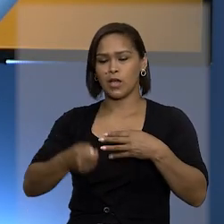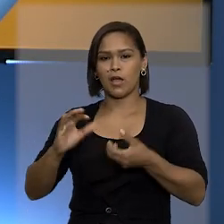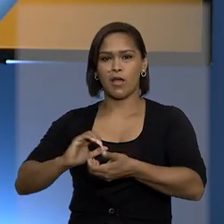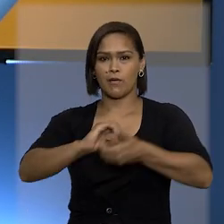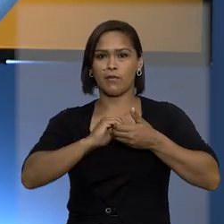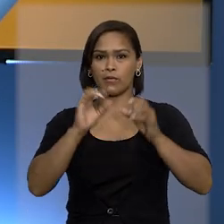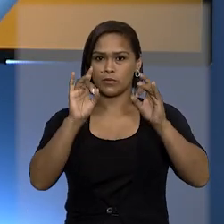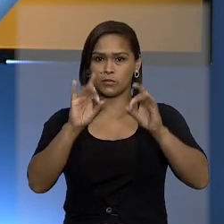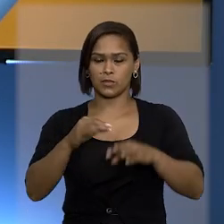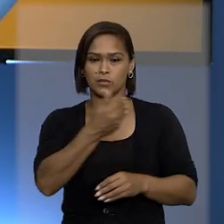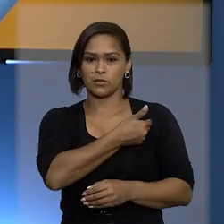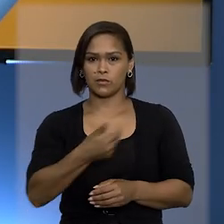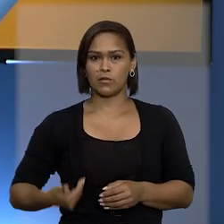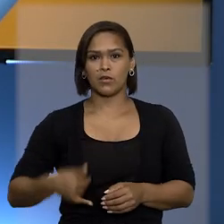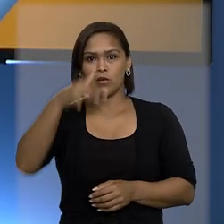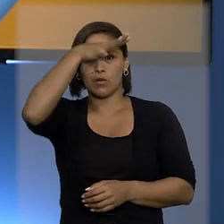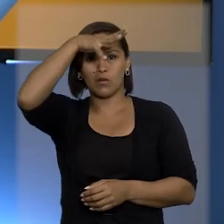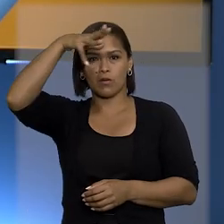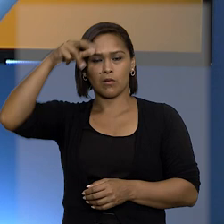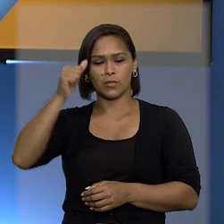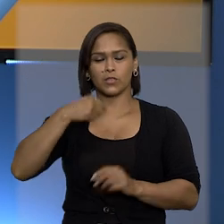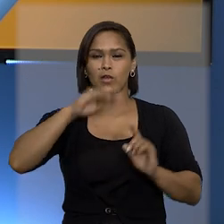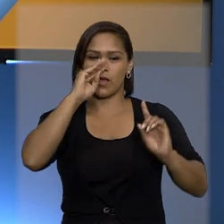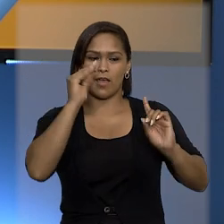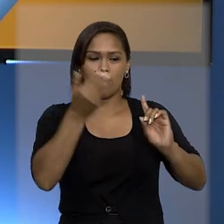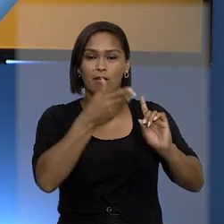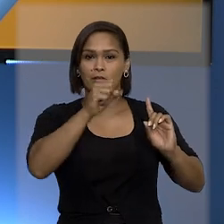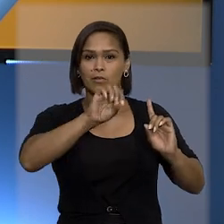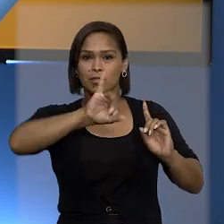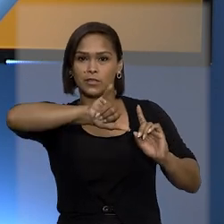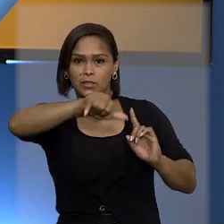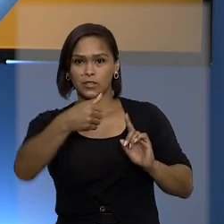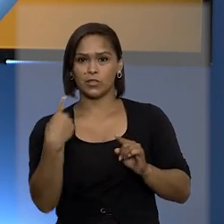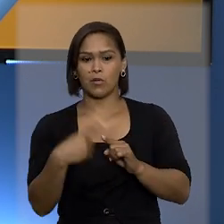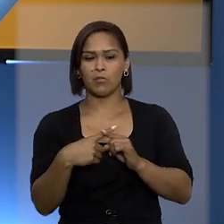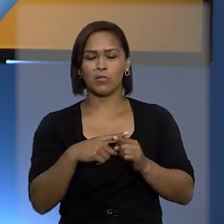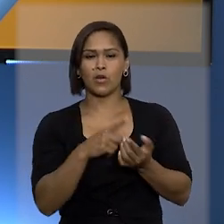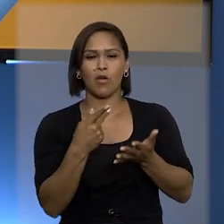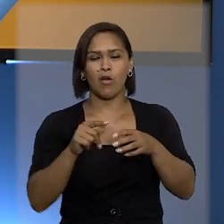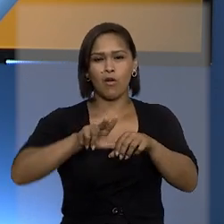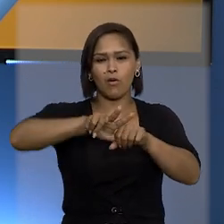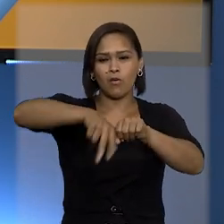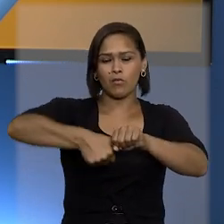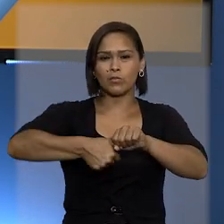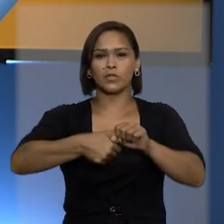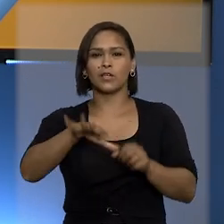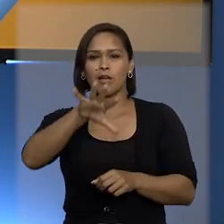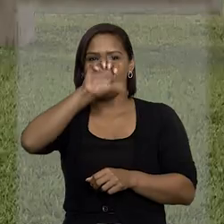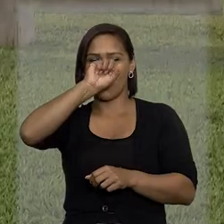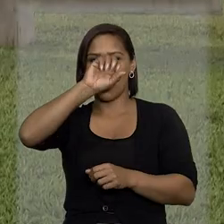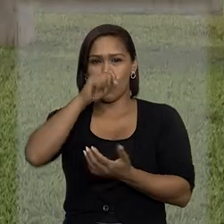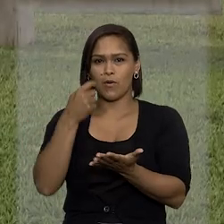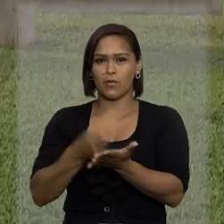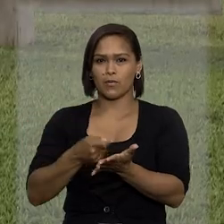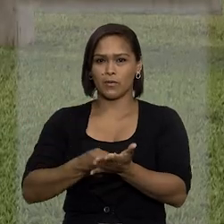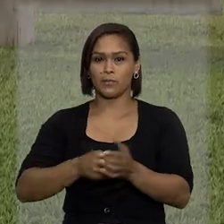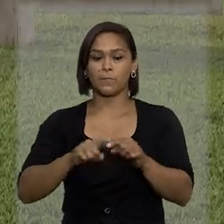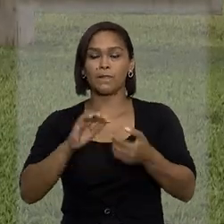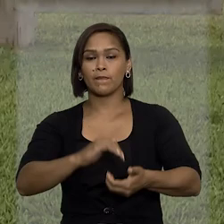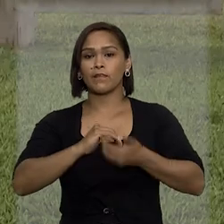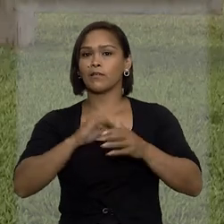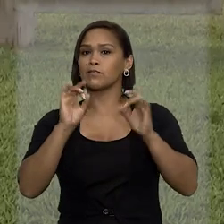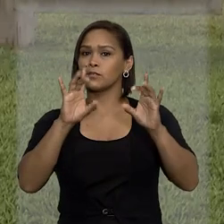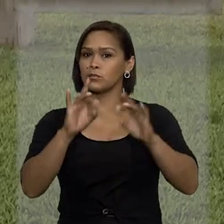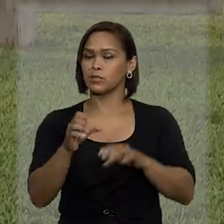Especial, o governador do Amazonas virou réu no STJ por fraude na compra de respiradores. A Corte